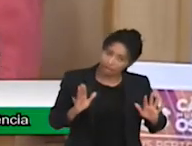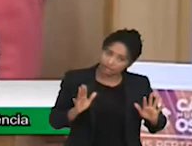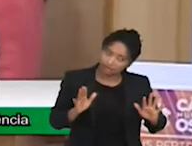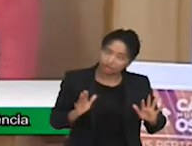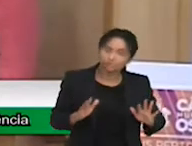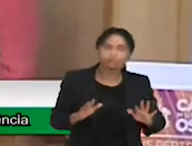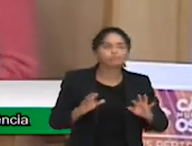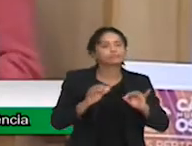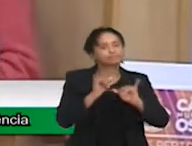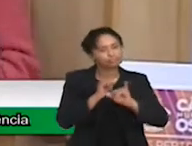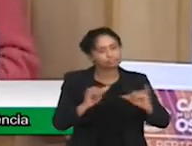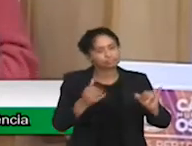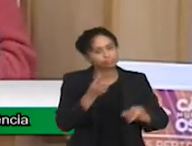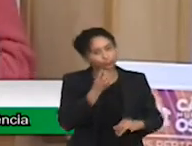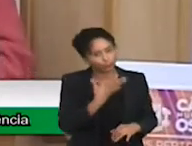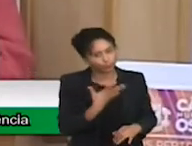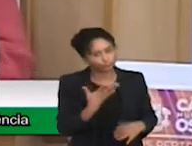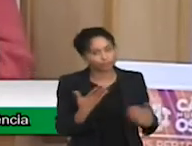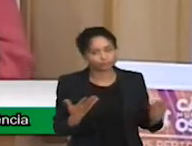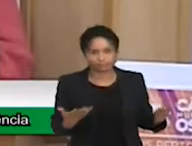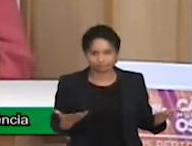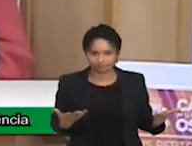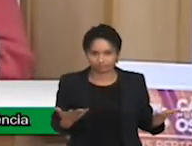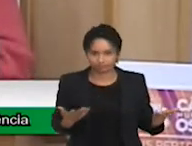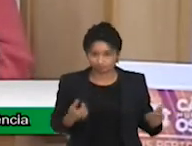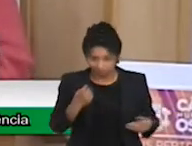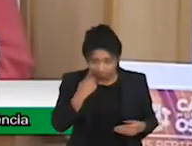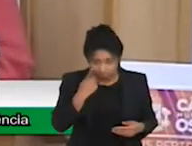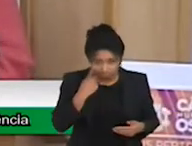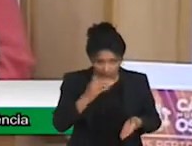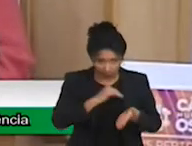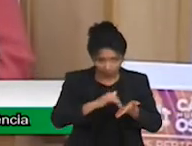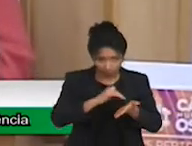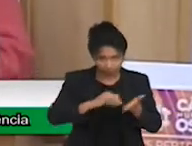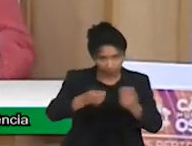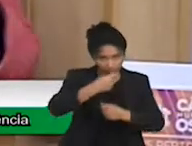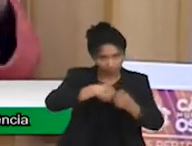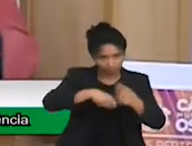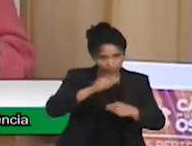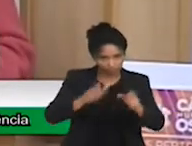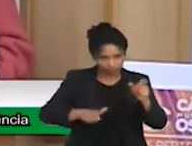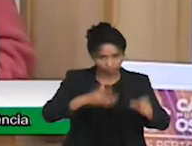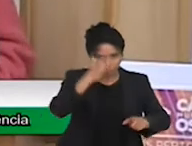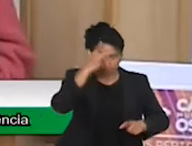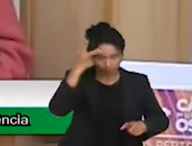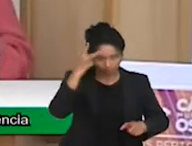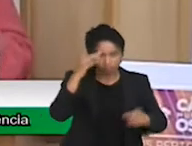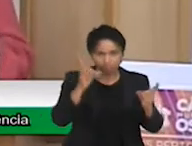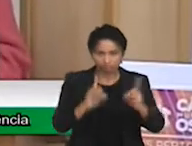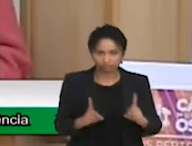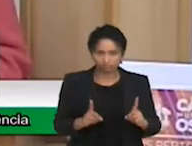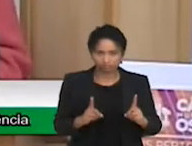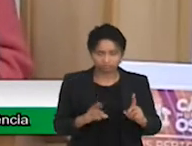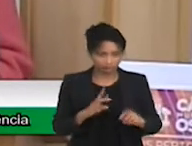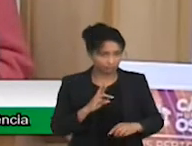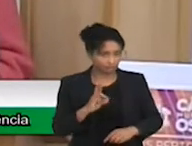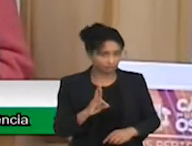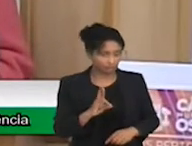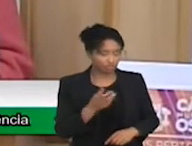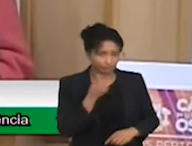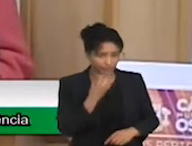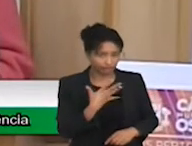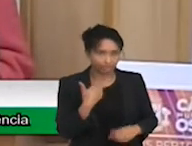secretaria executiva, vocês viram que estão muito bem representadas, mas nós temos que, de fato, cobrar.